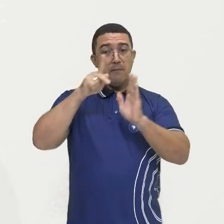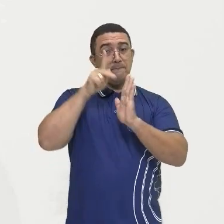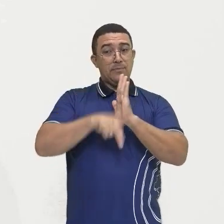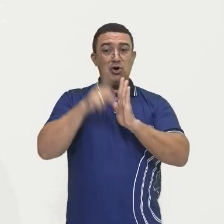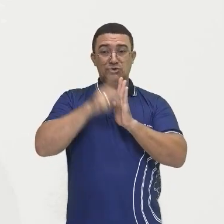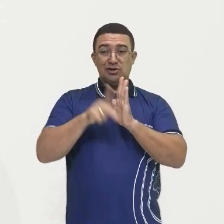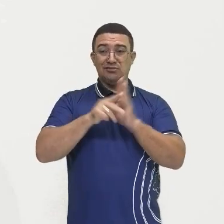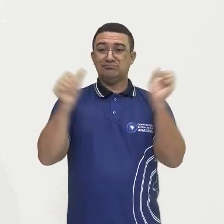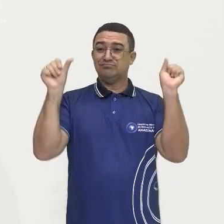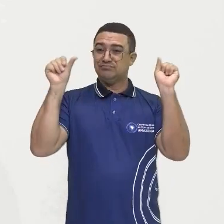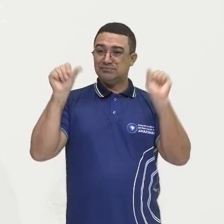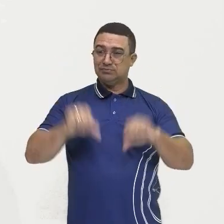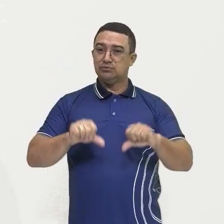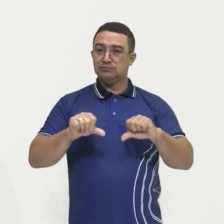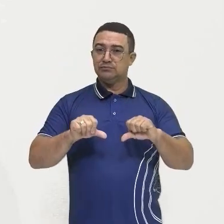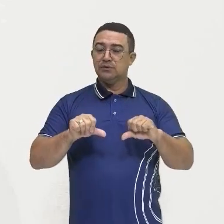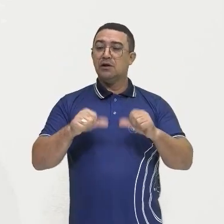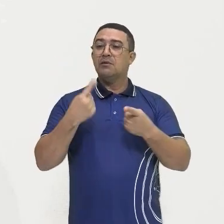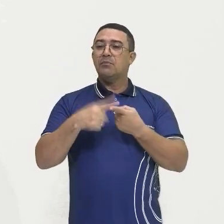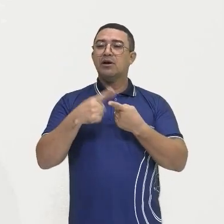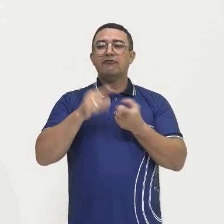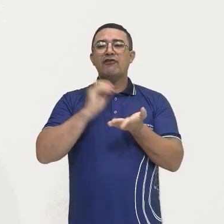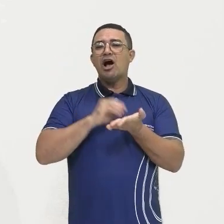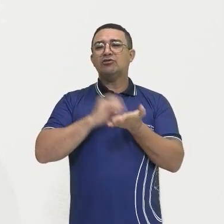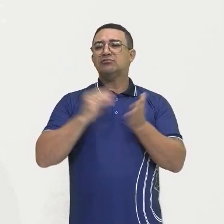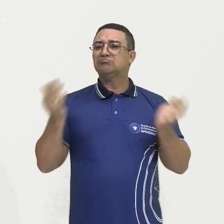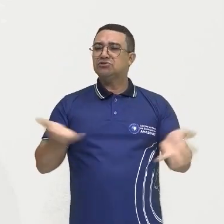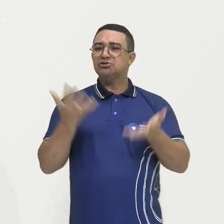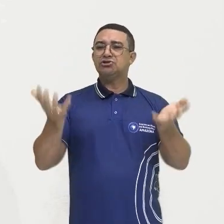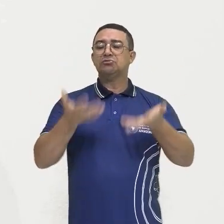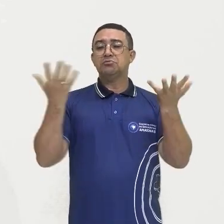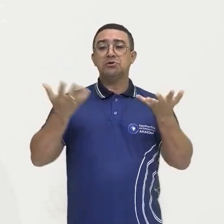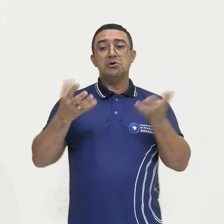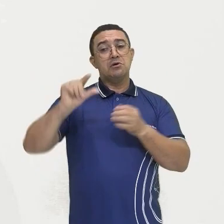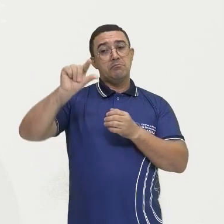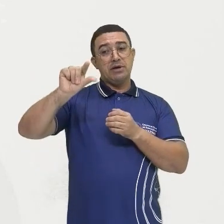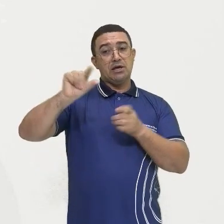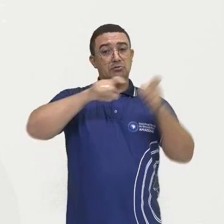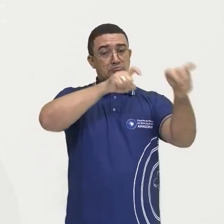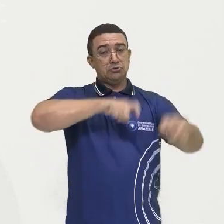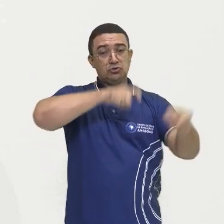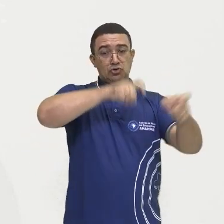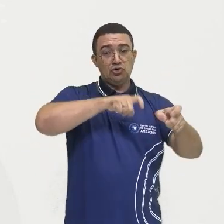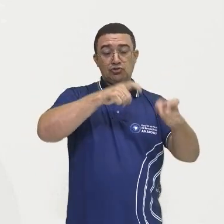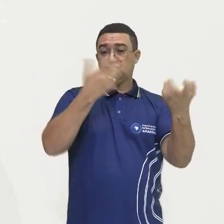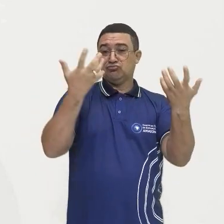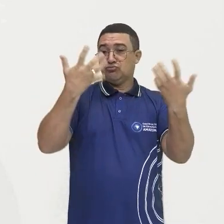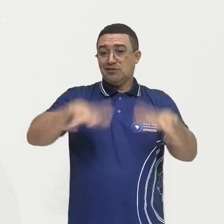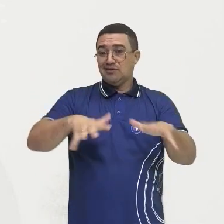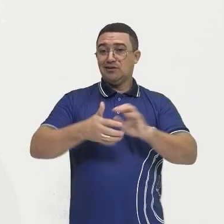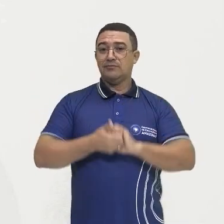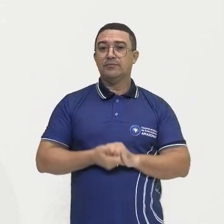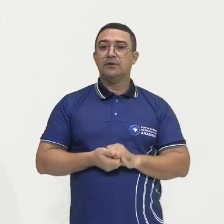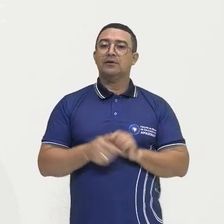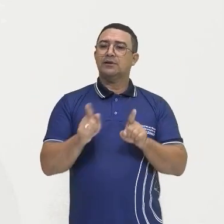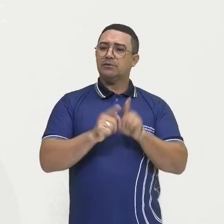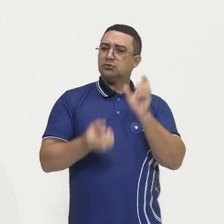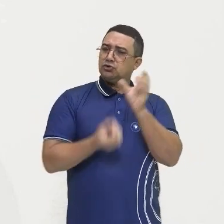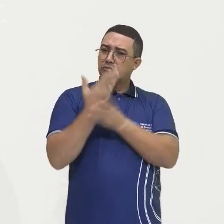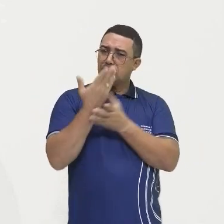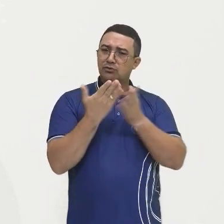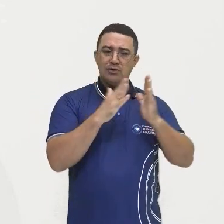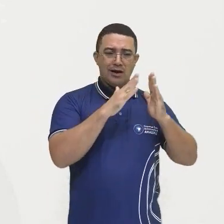ali fracassando pela falta de estímulos, os pequenos agricultores, aí a gente tem a questão das agrovilas,